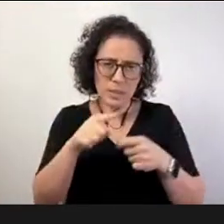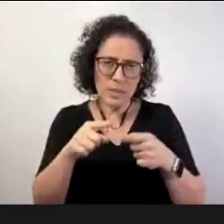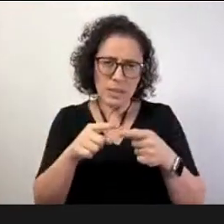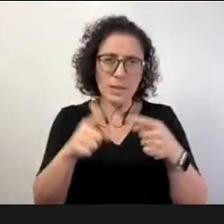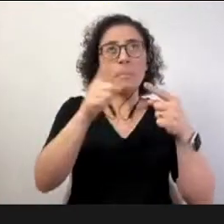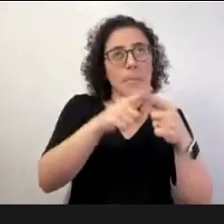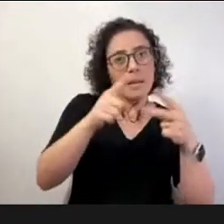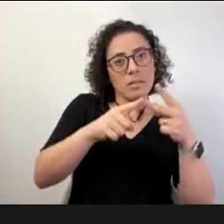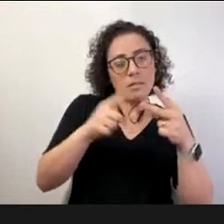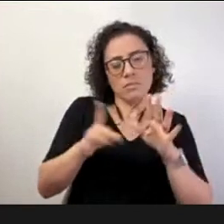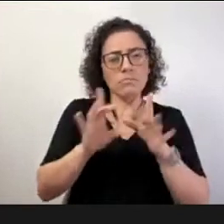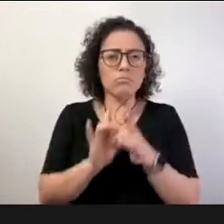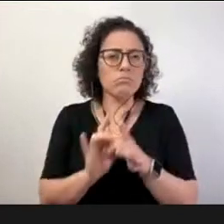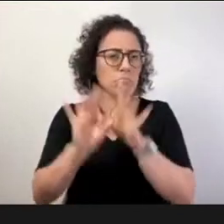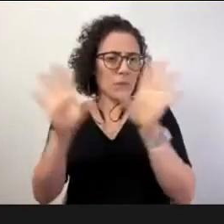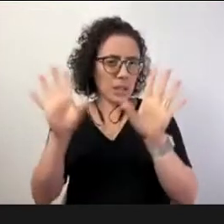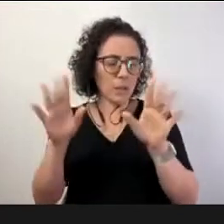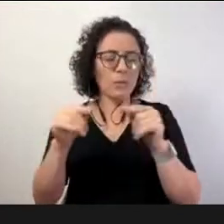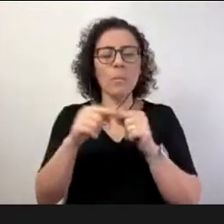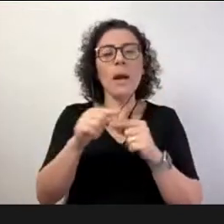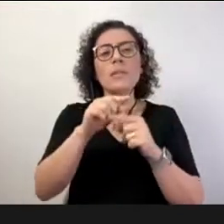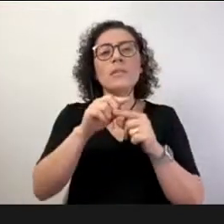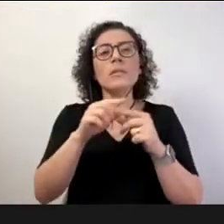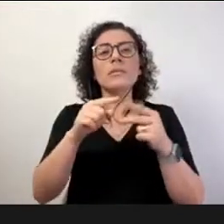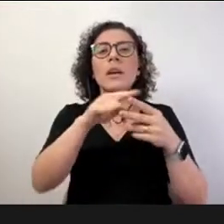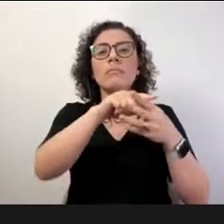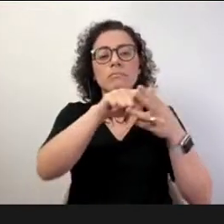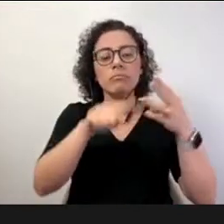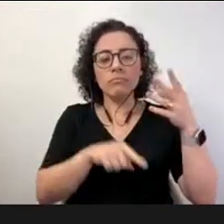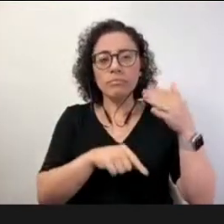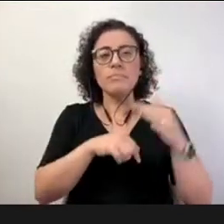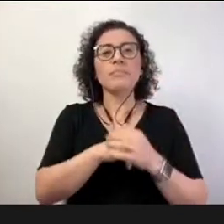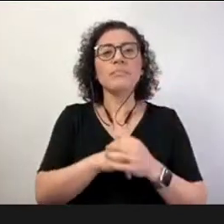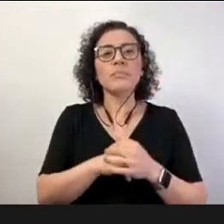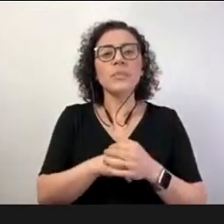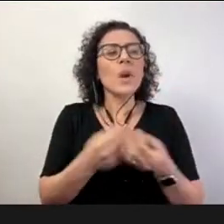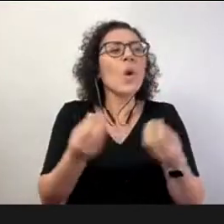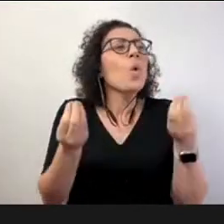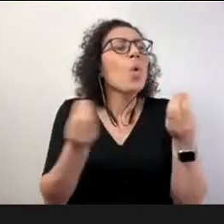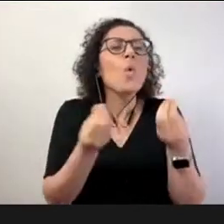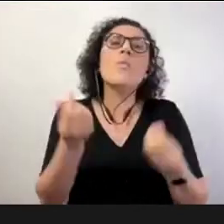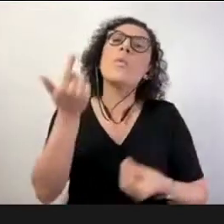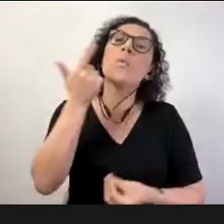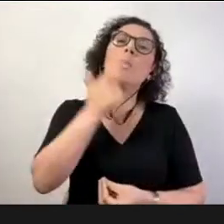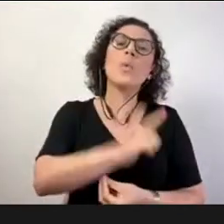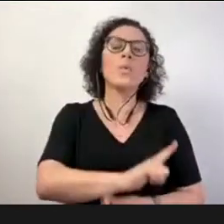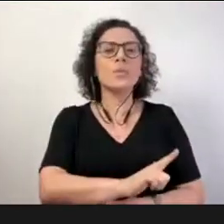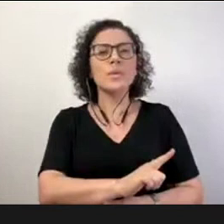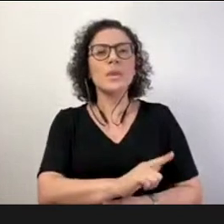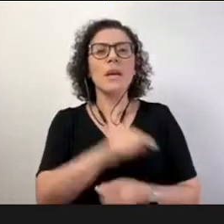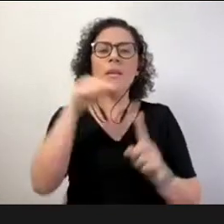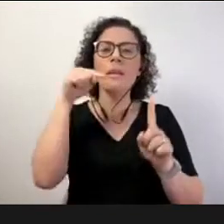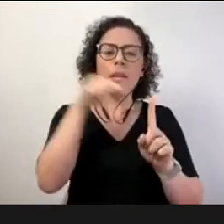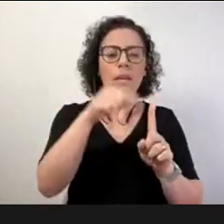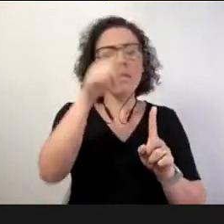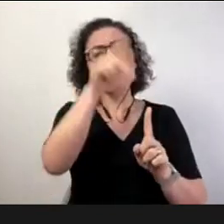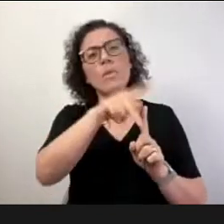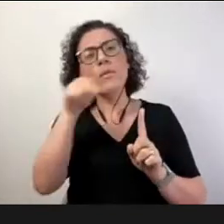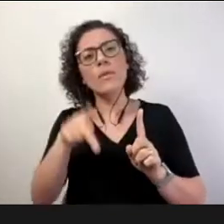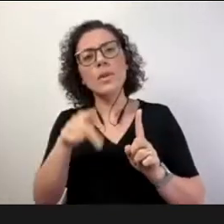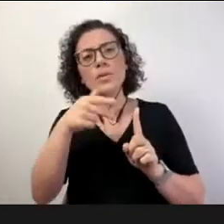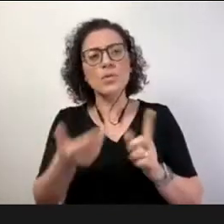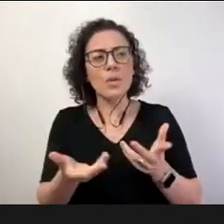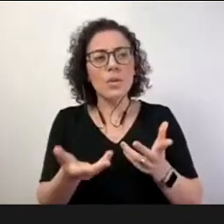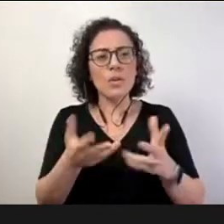ordem, tá? Mas apresentando-as, como se estabelece a formação do educador diante de contornos